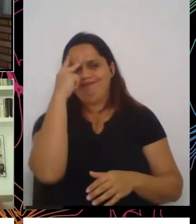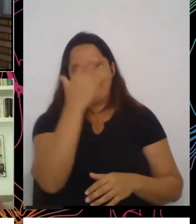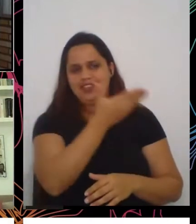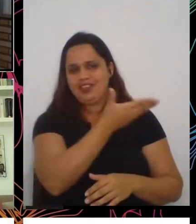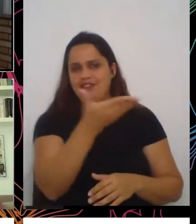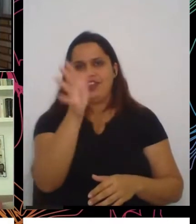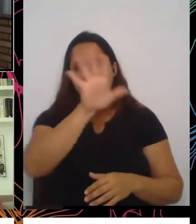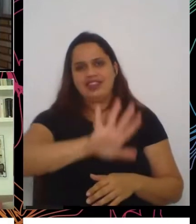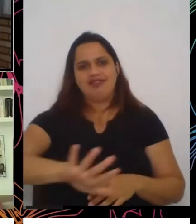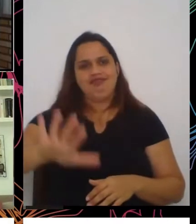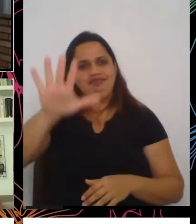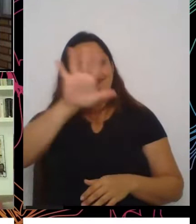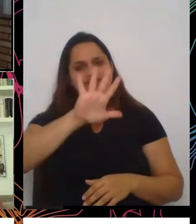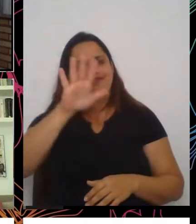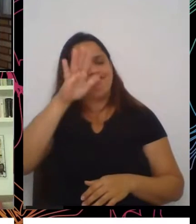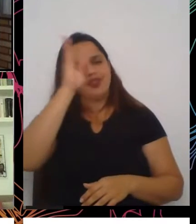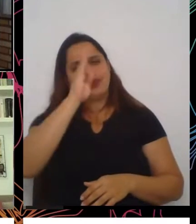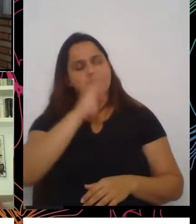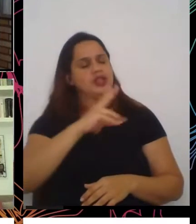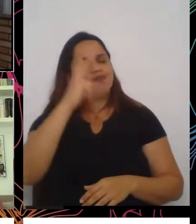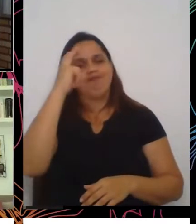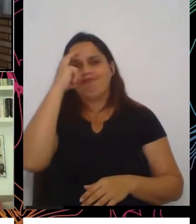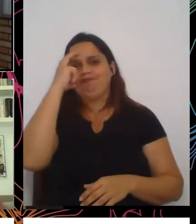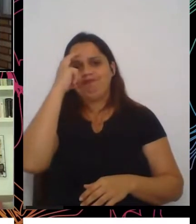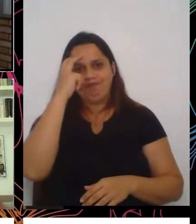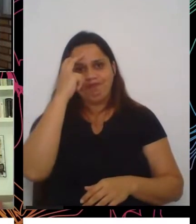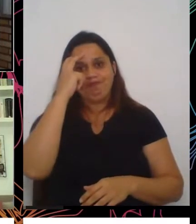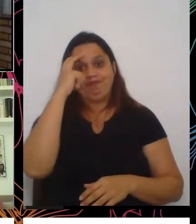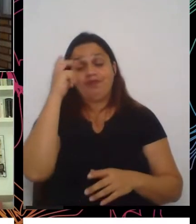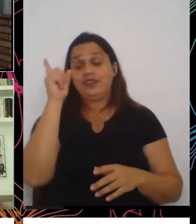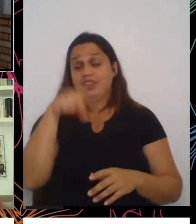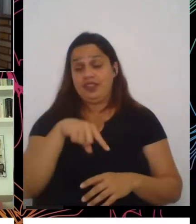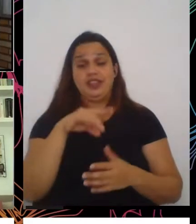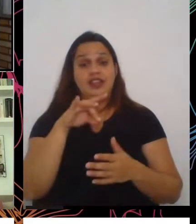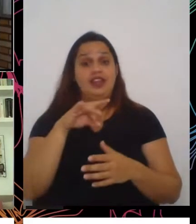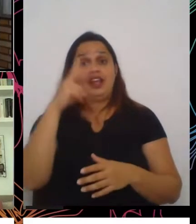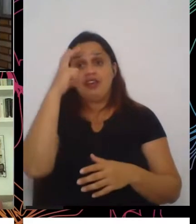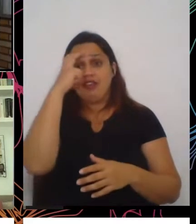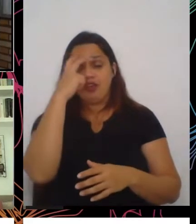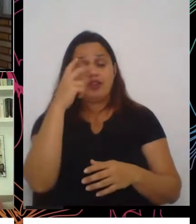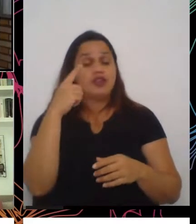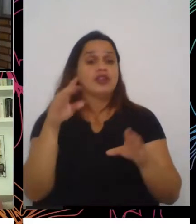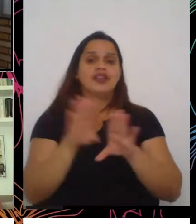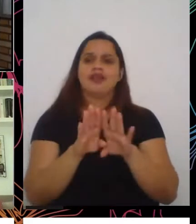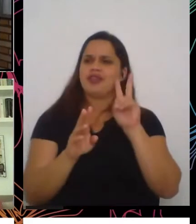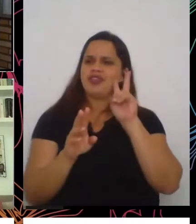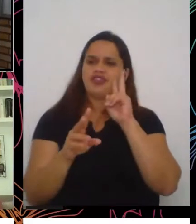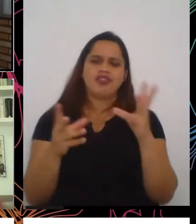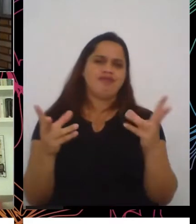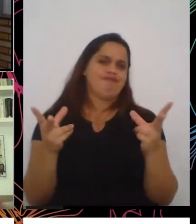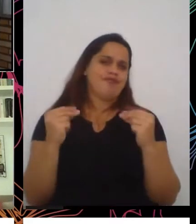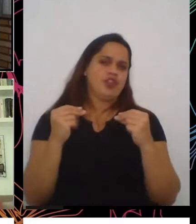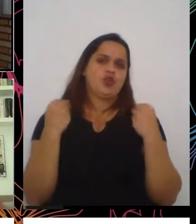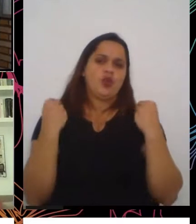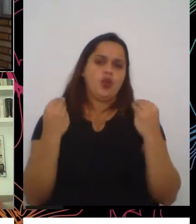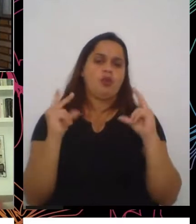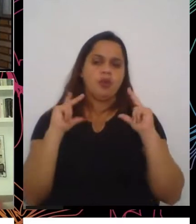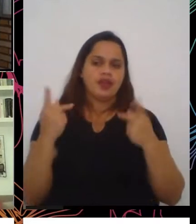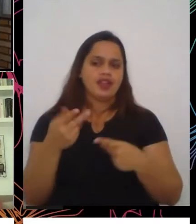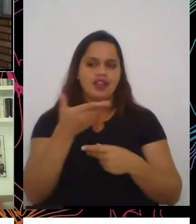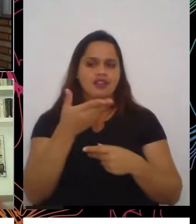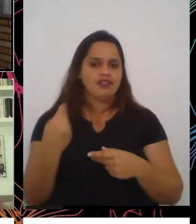situação, uma situação vergonhosa. E ela é vergonhosa e desumana. E por falar nisso, e até você